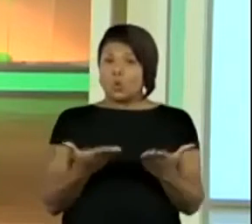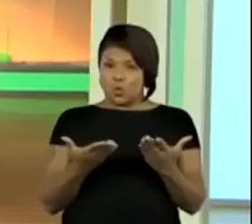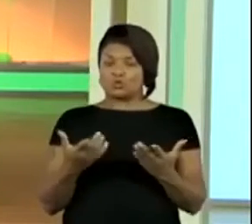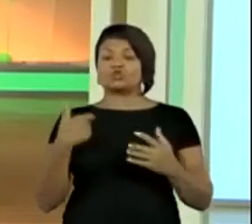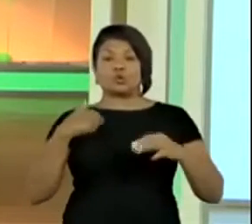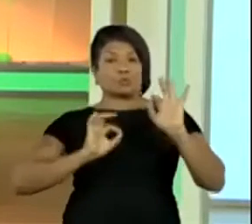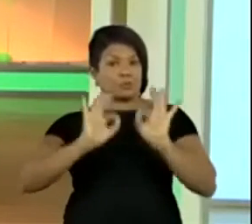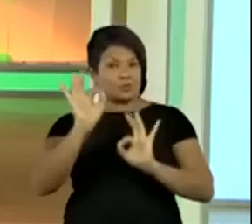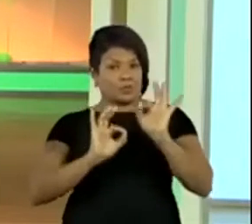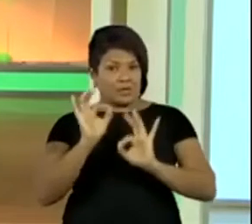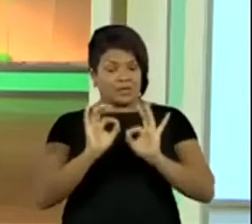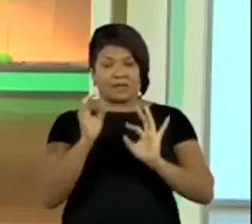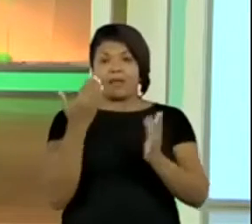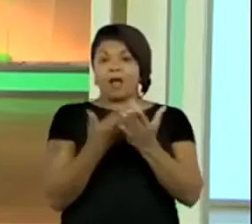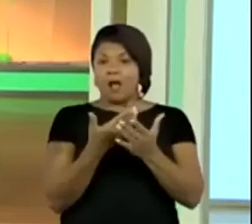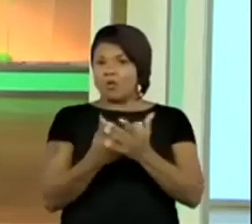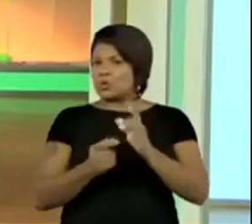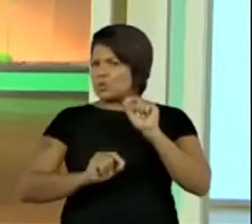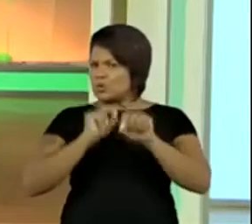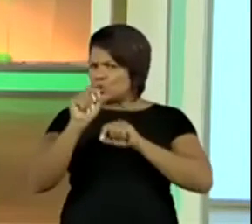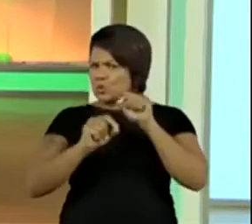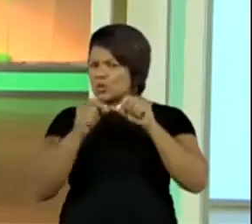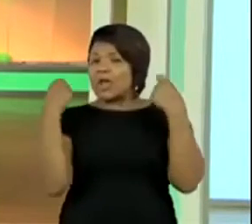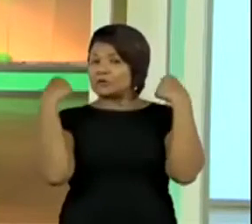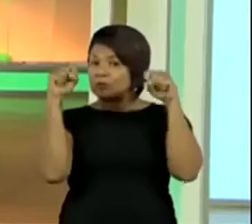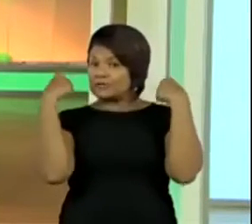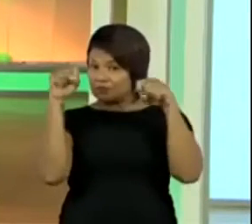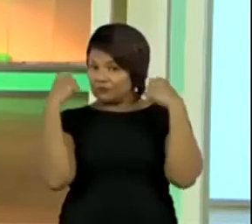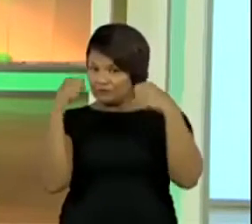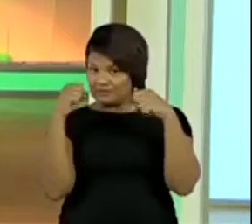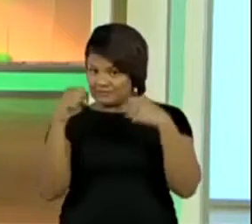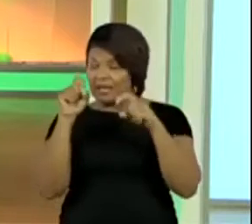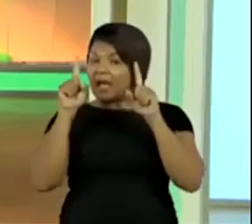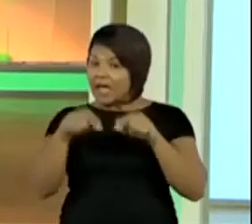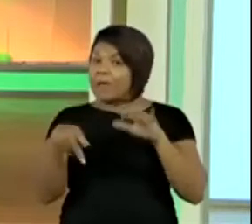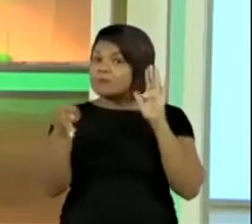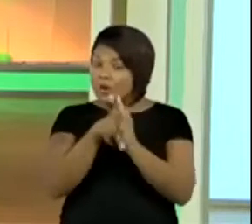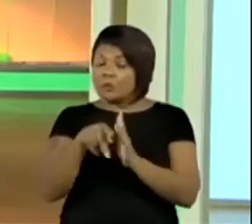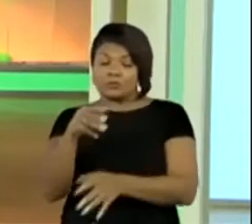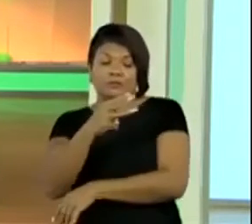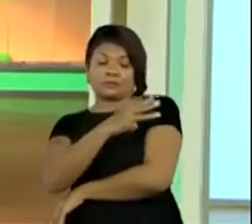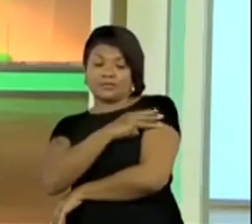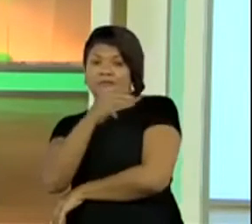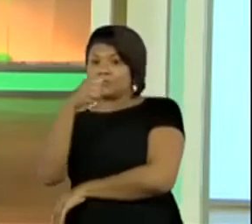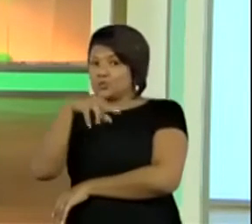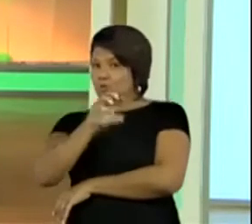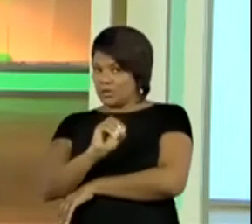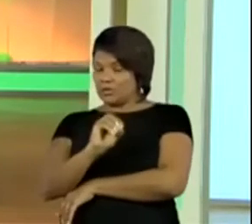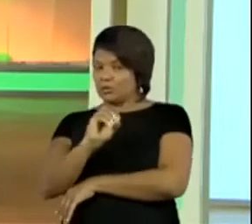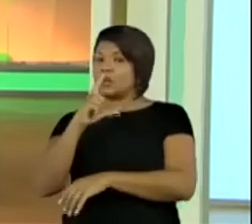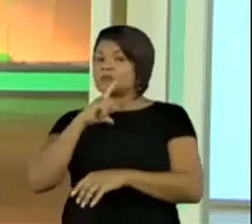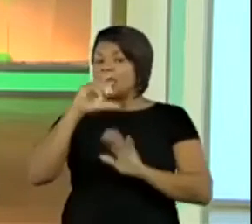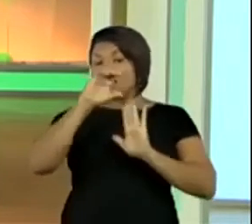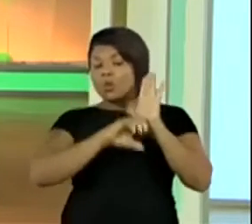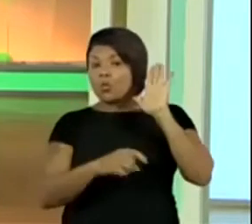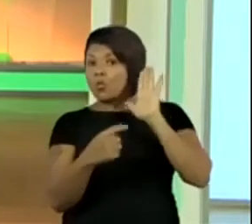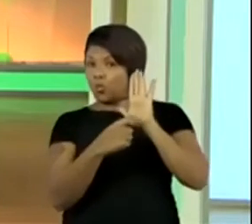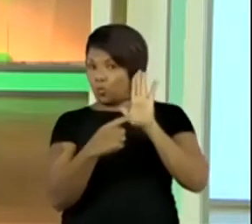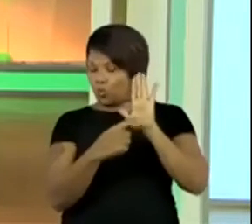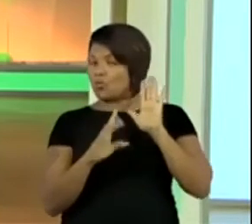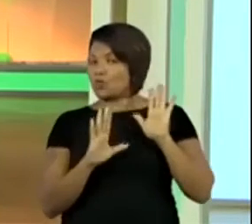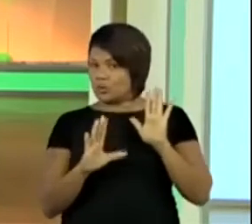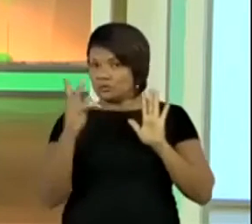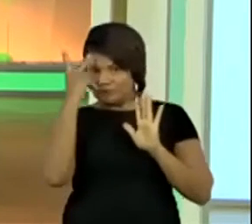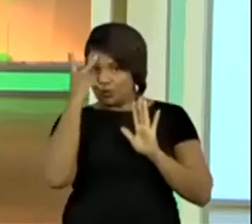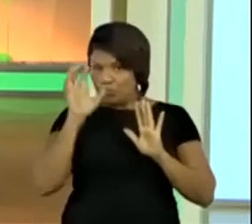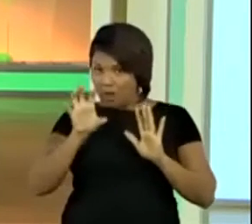preparei uma aula para vocês de educação física para o terceiro ano, segundo o currículo paulista. Quais são as habilidades que